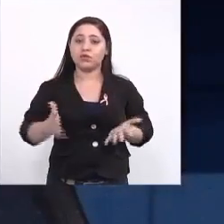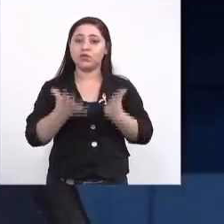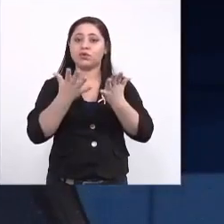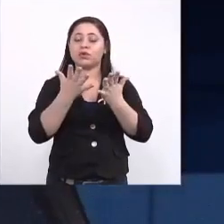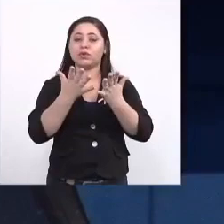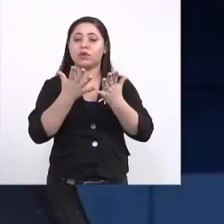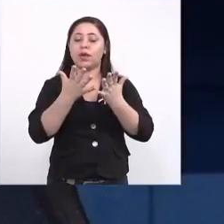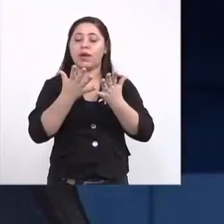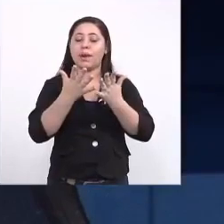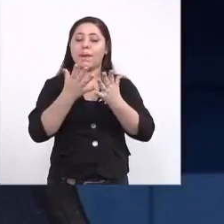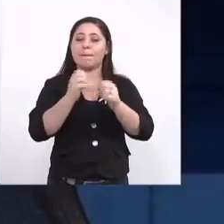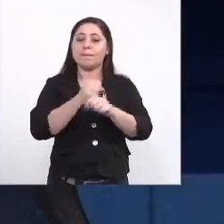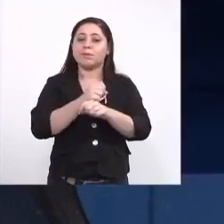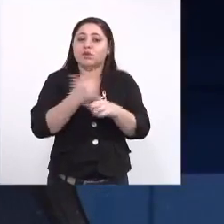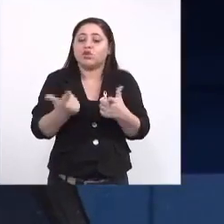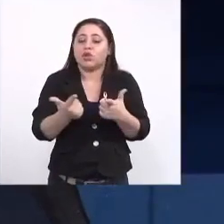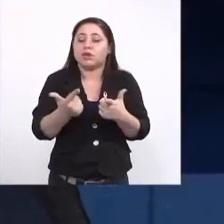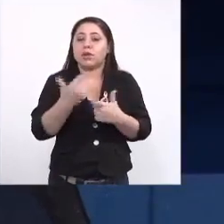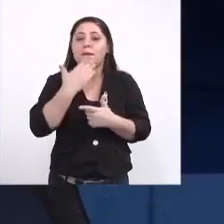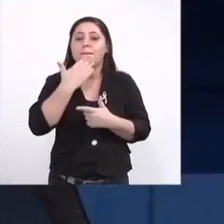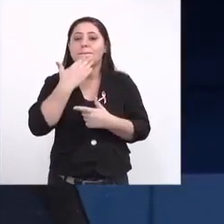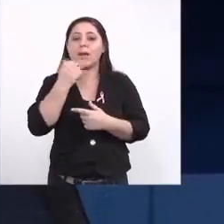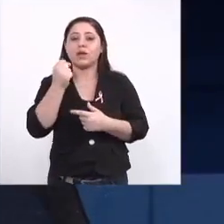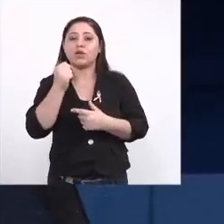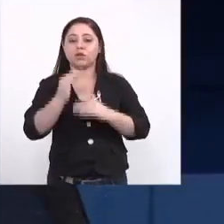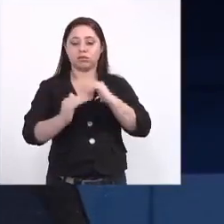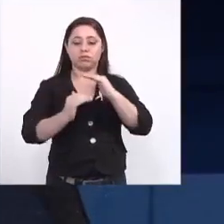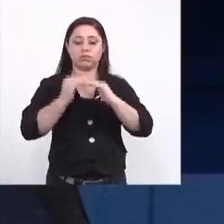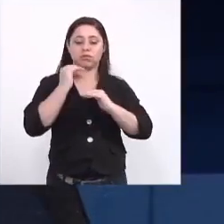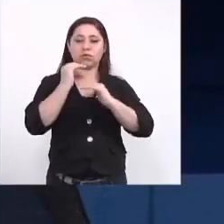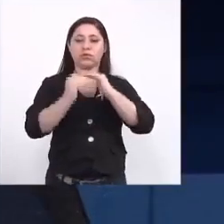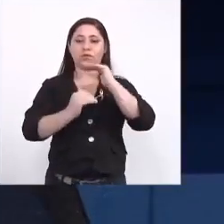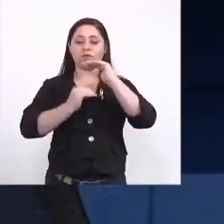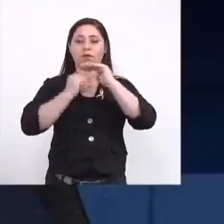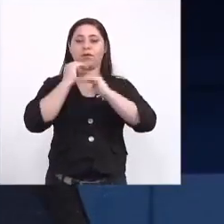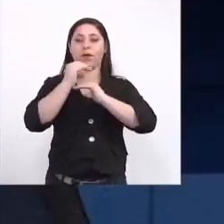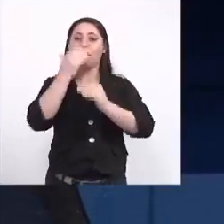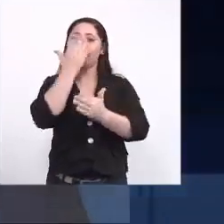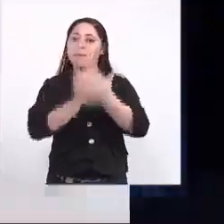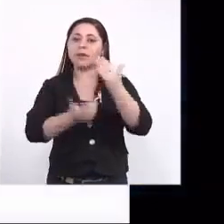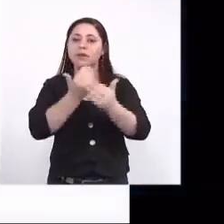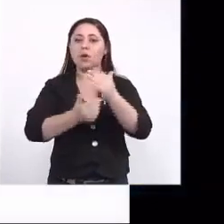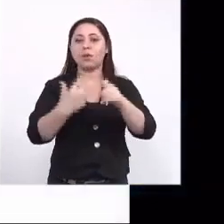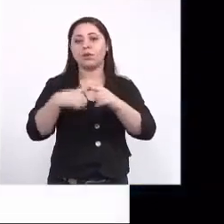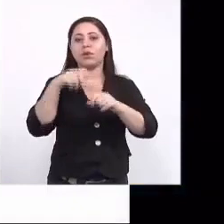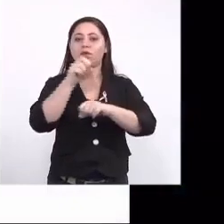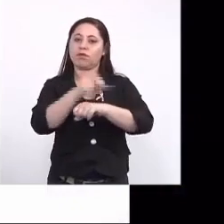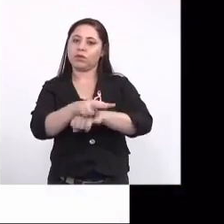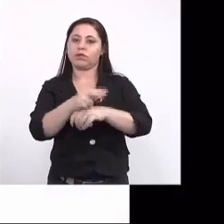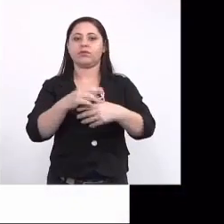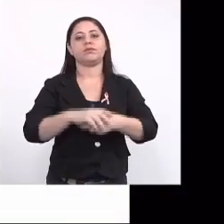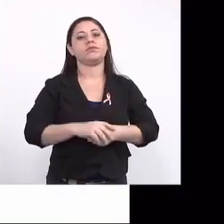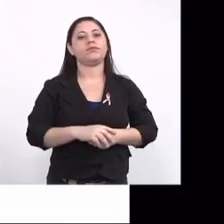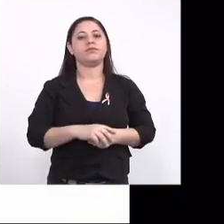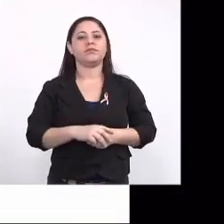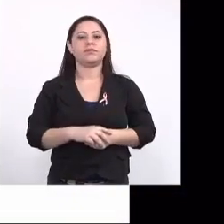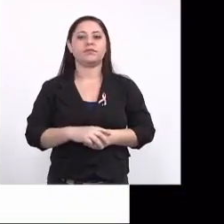mais são as chances que elas têm de desenvolver as habilidades que elas perderam em decorrência da infecção pelo vírus.